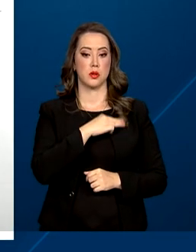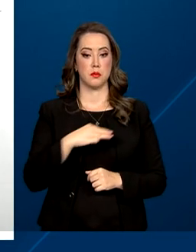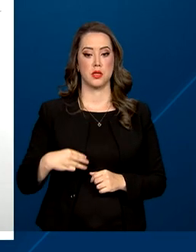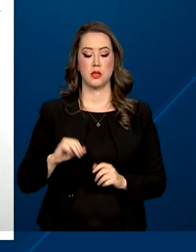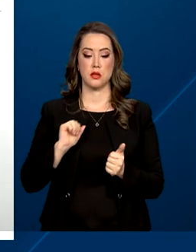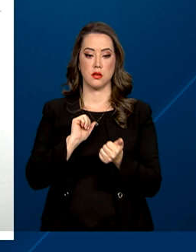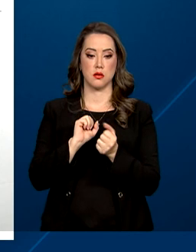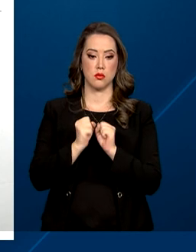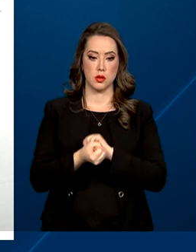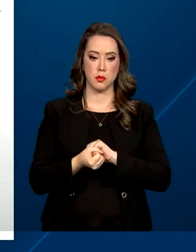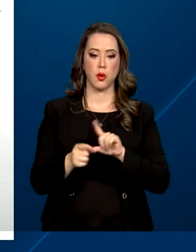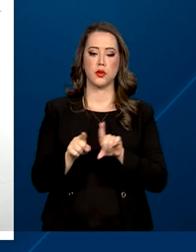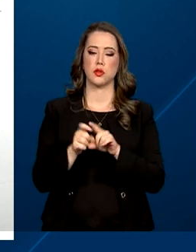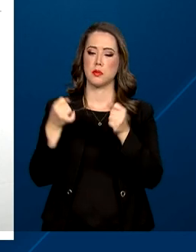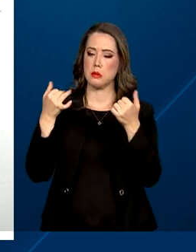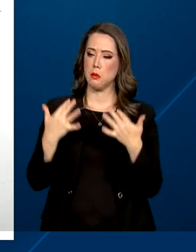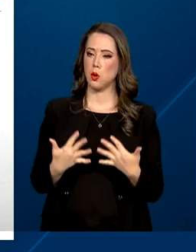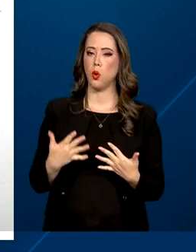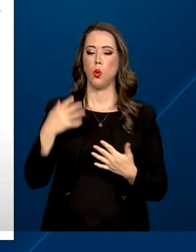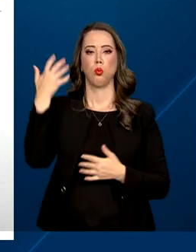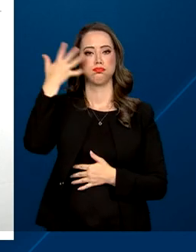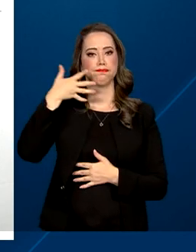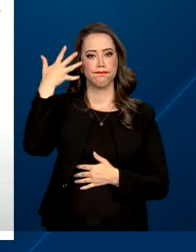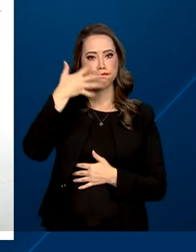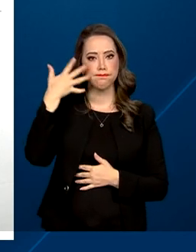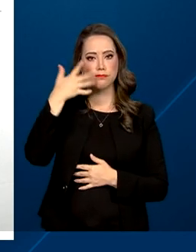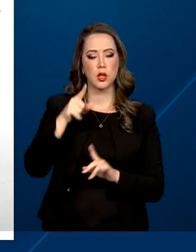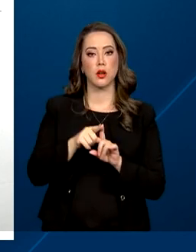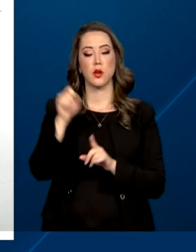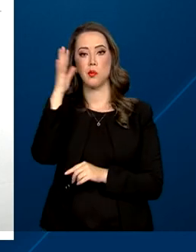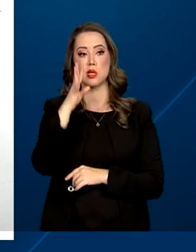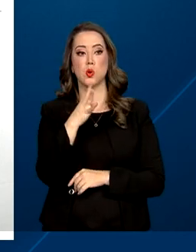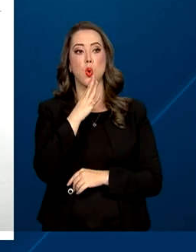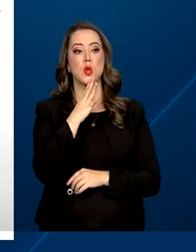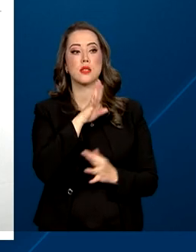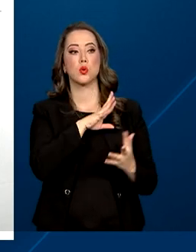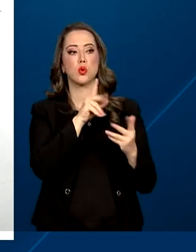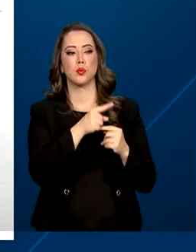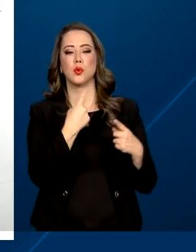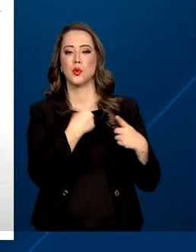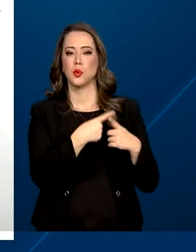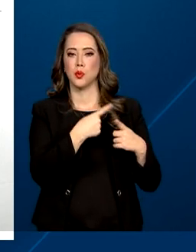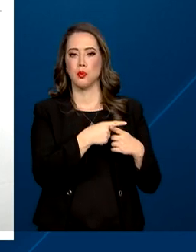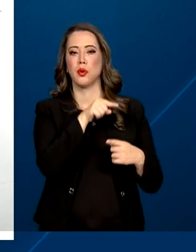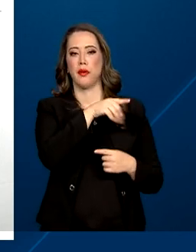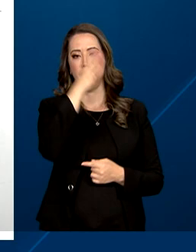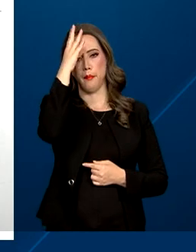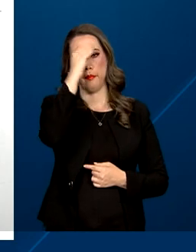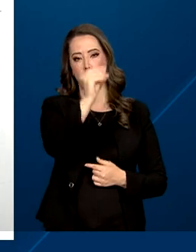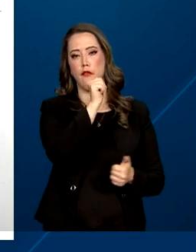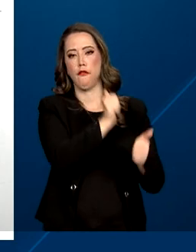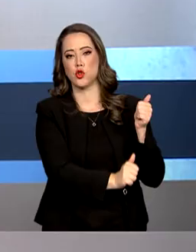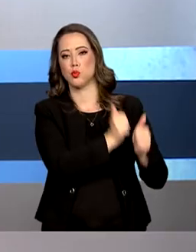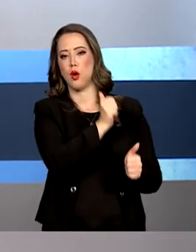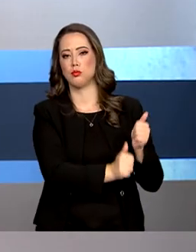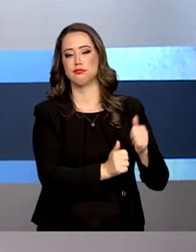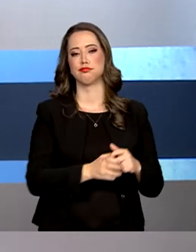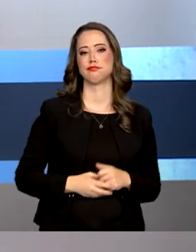também se pronunciou e destacou que o Brasil é reconhecido no mundo pela magia e força de Pelé.